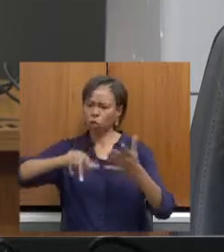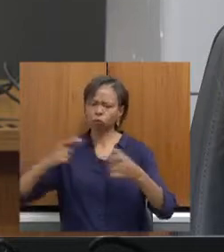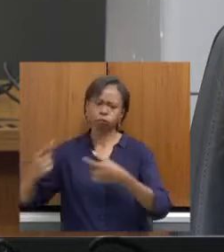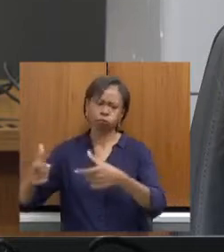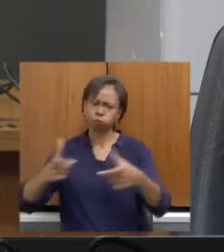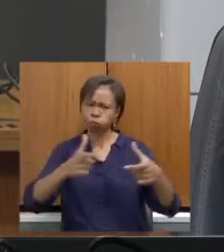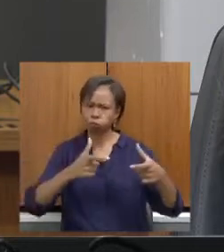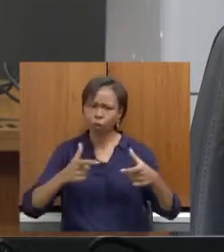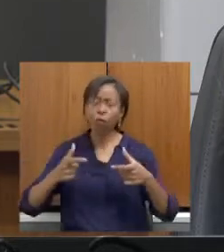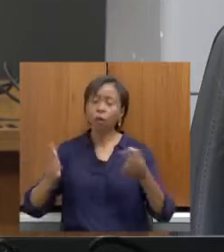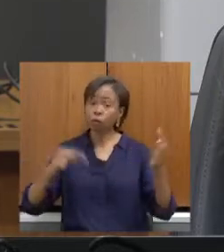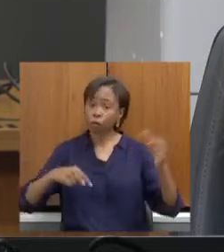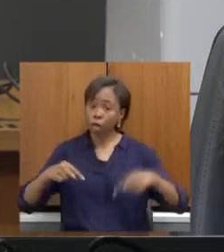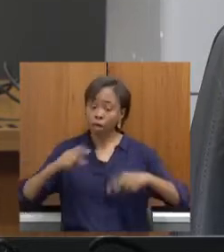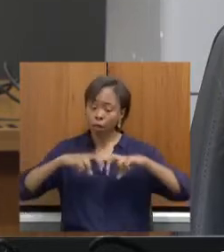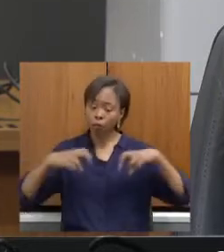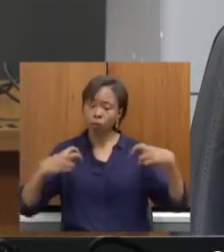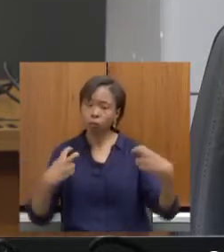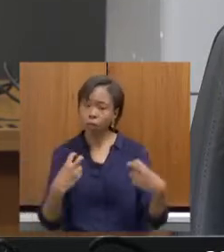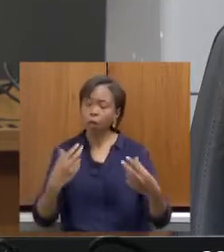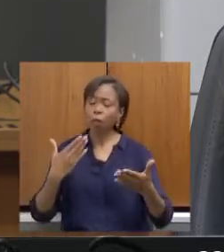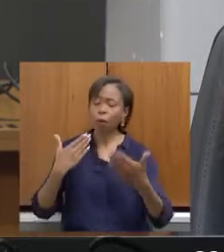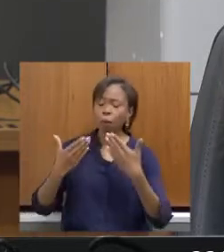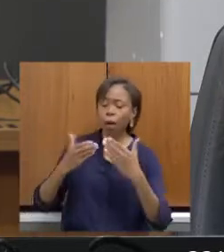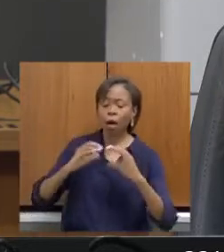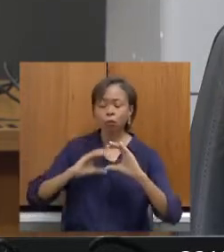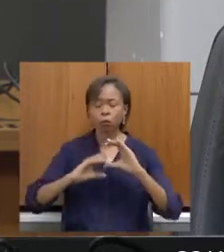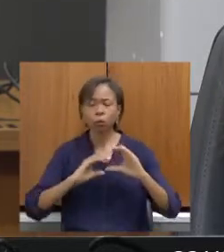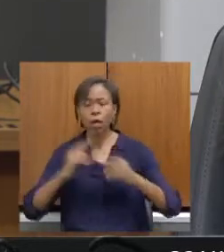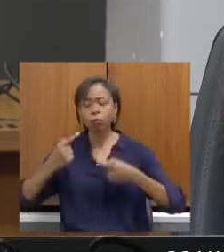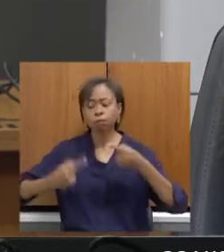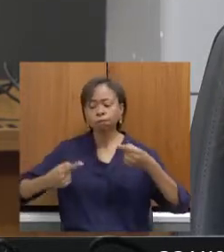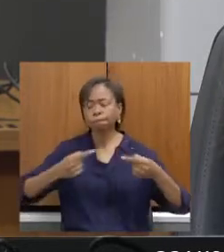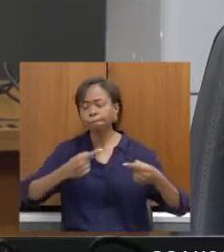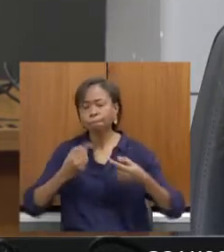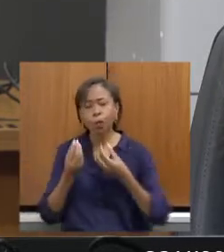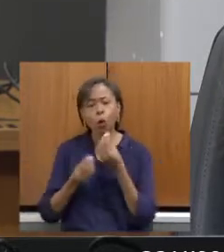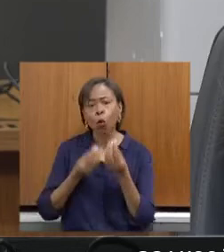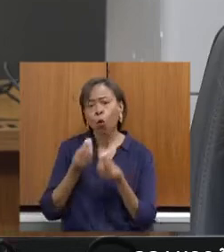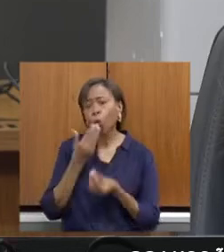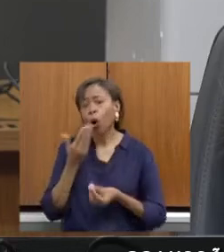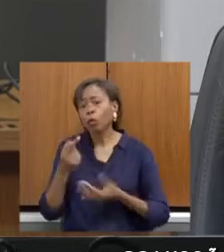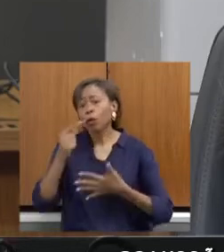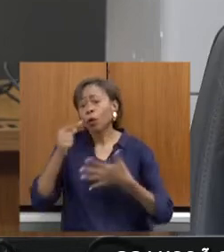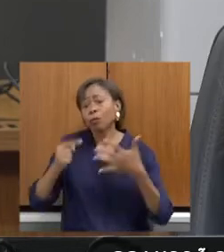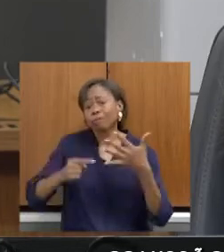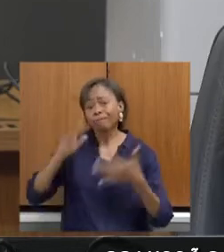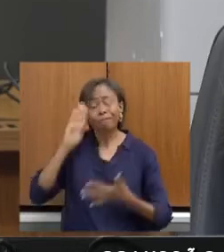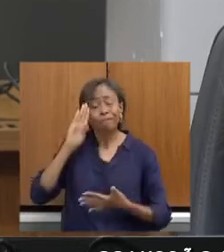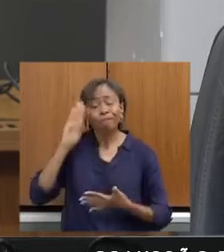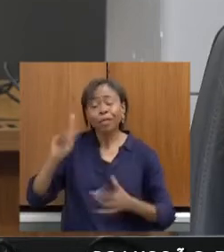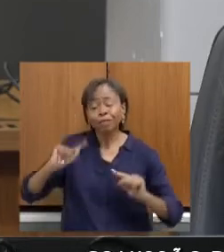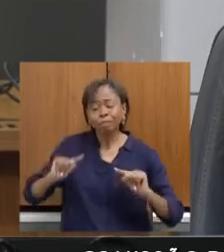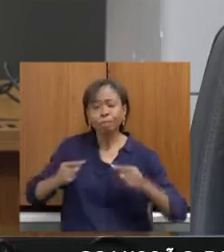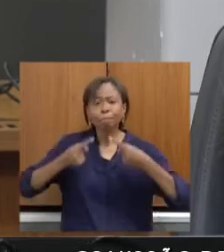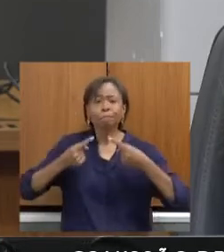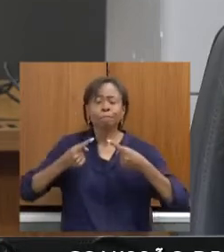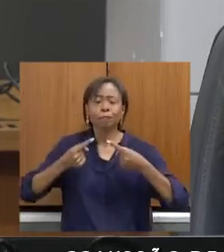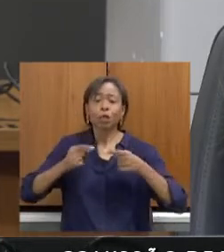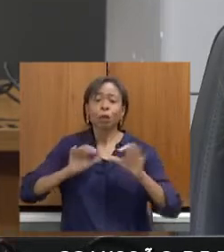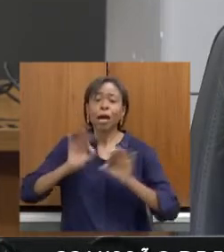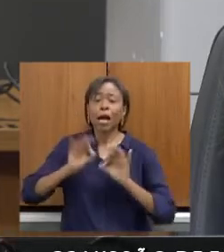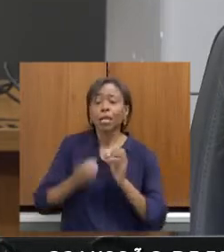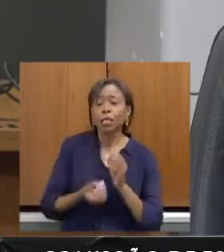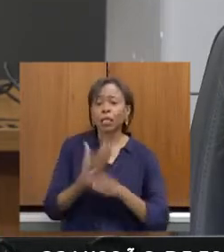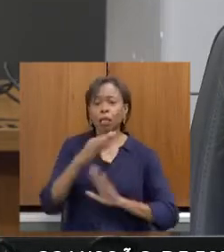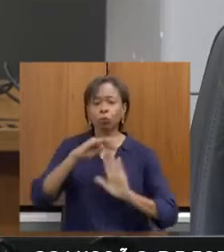conversar e eles tiveram a oportunidade de compartilhar conosco quais são os principais desafios que eles encontram na implementação do programa